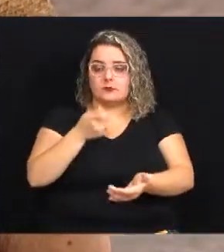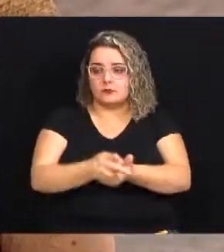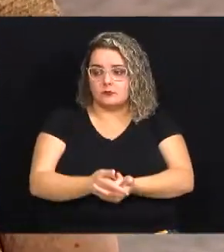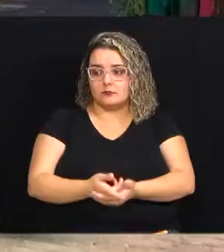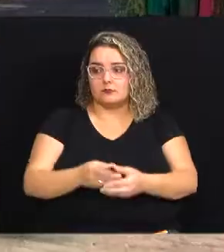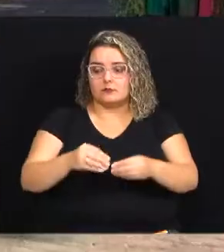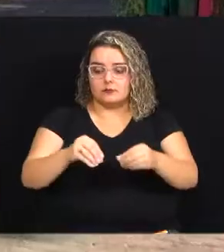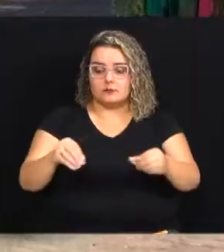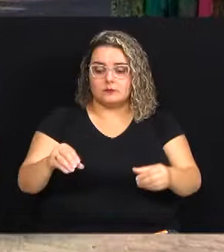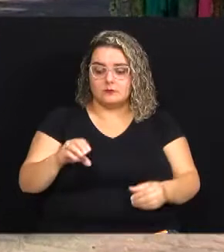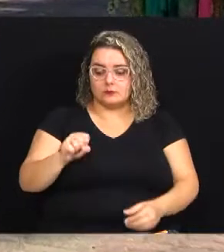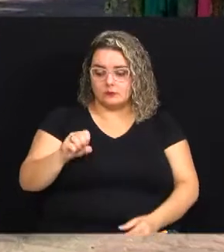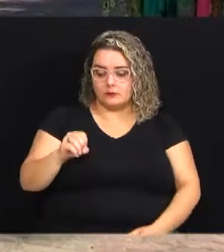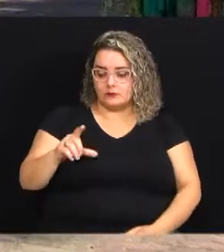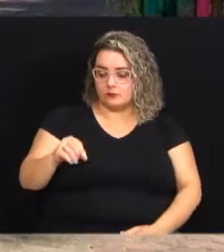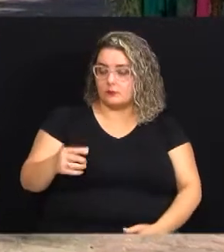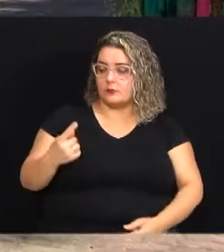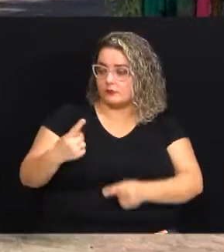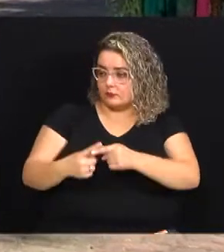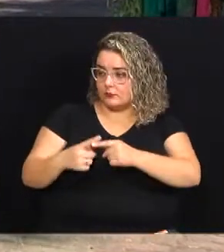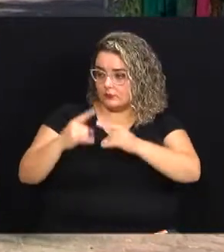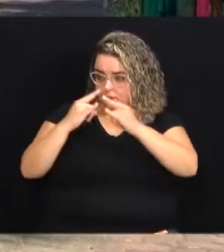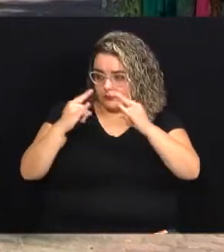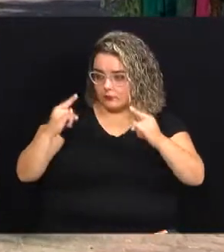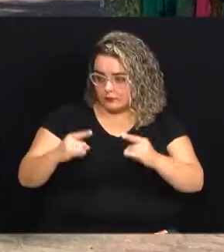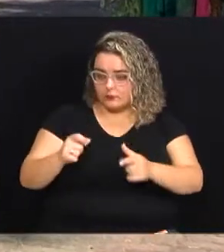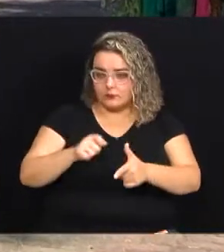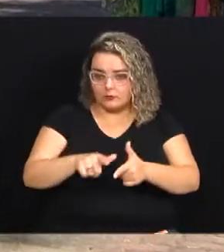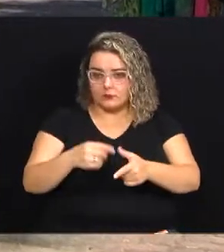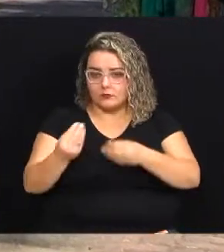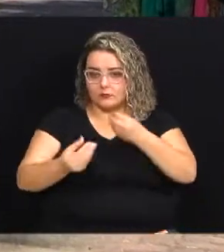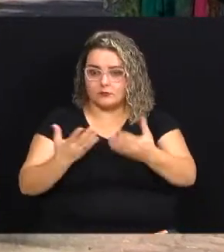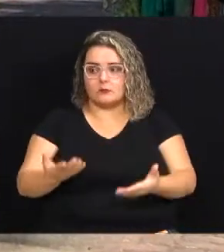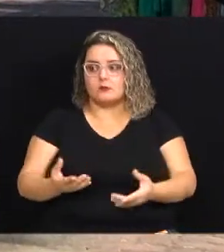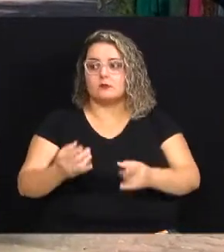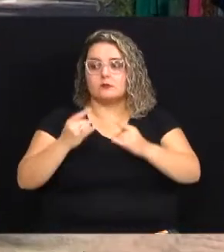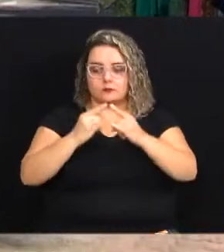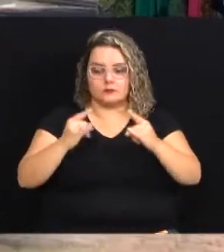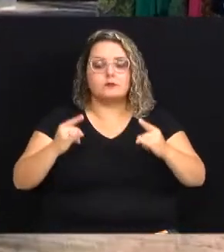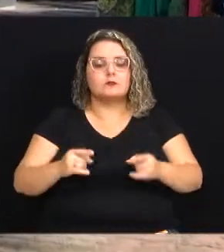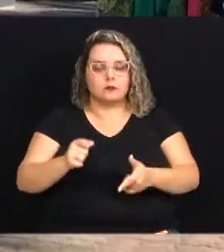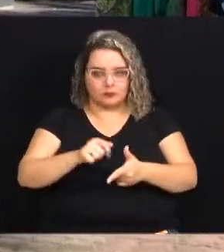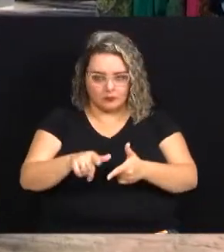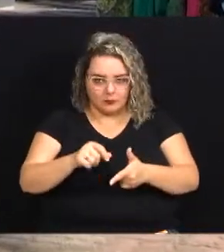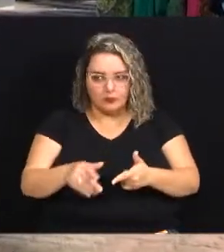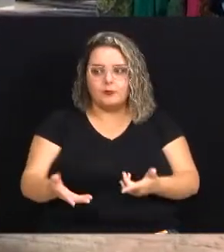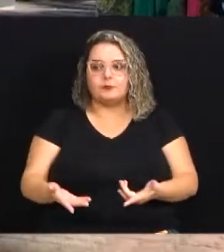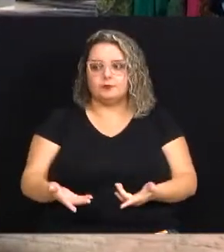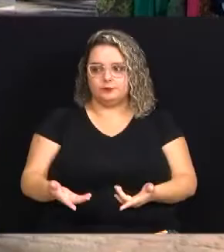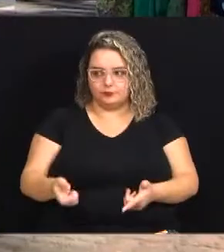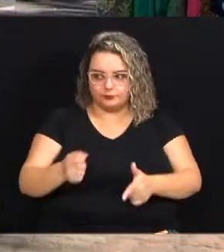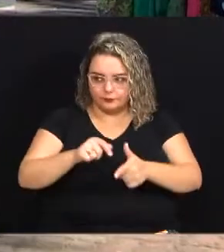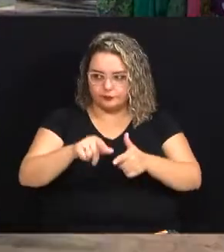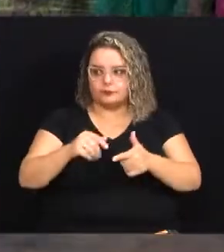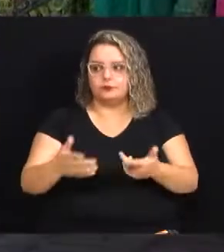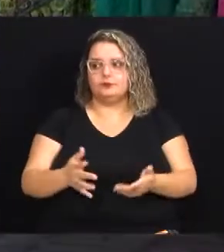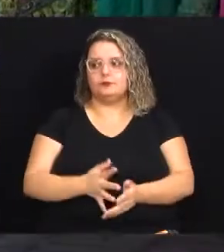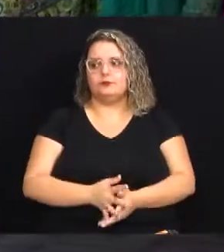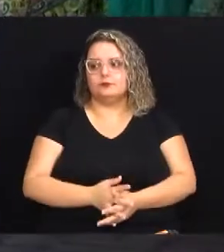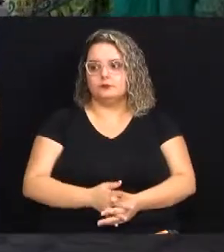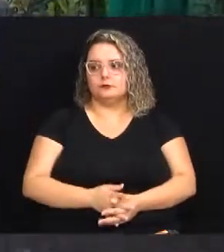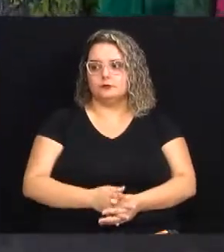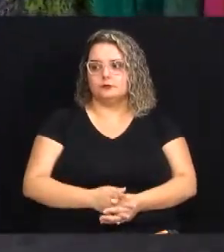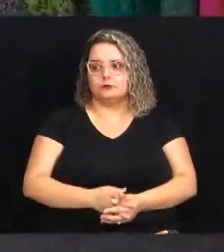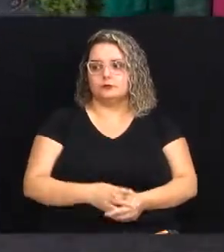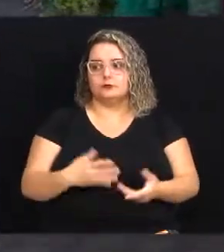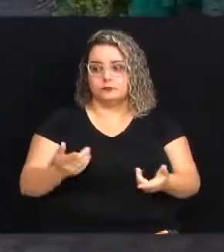sim porque a barraca ela é alugada como que é isso? Não, a barraca é alugada a barraca é alugada tá